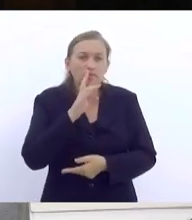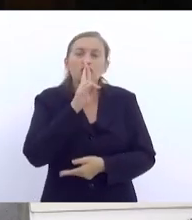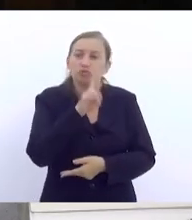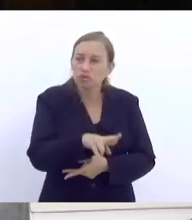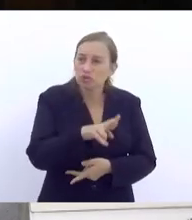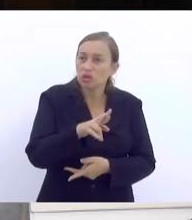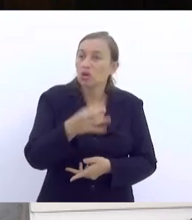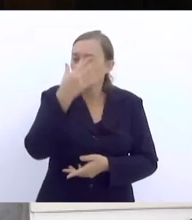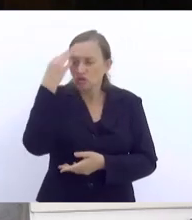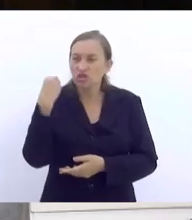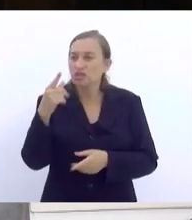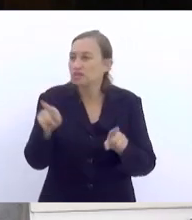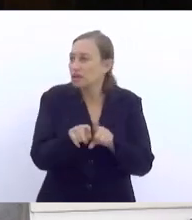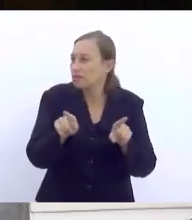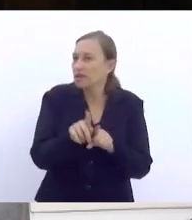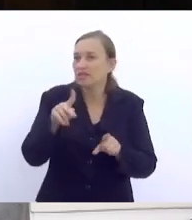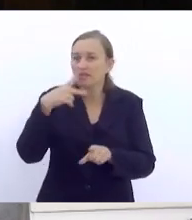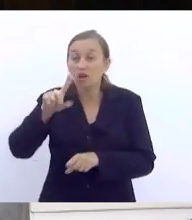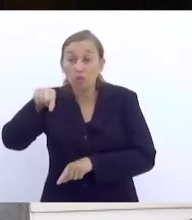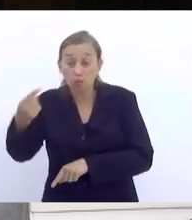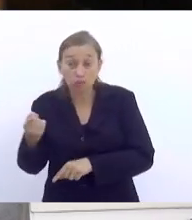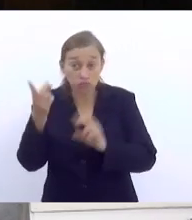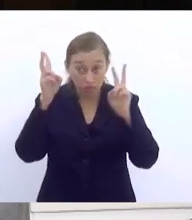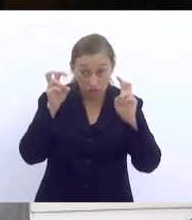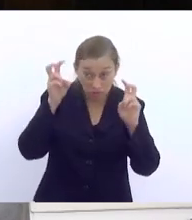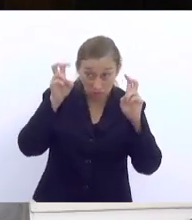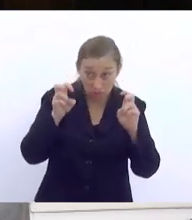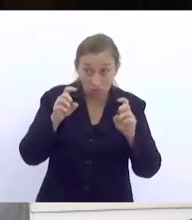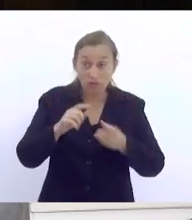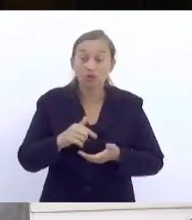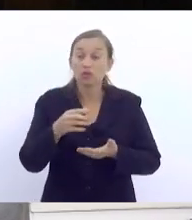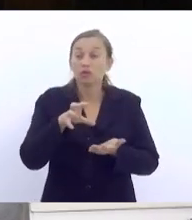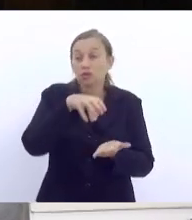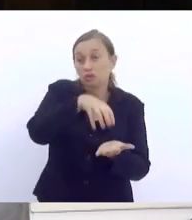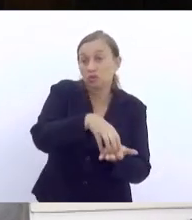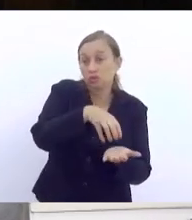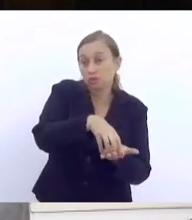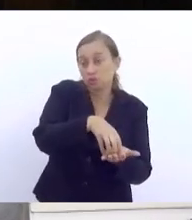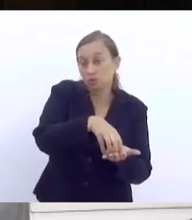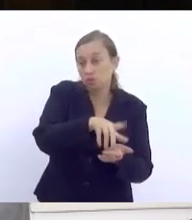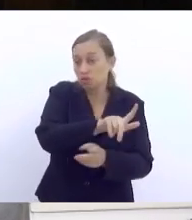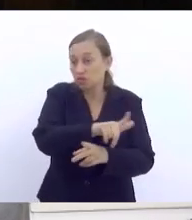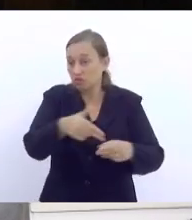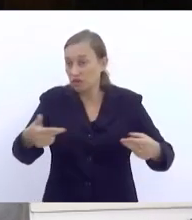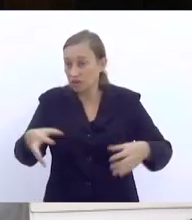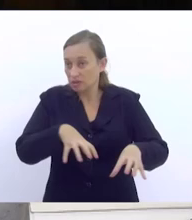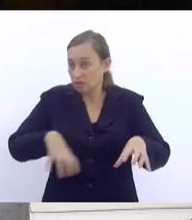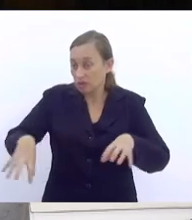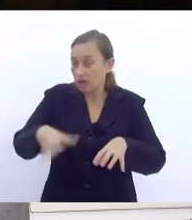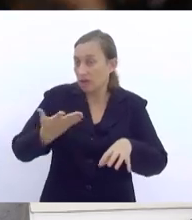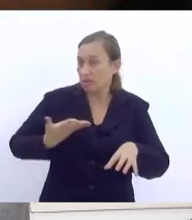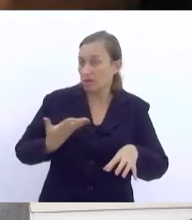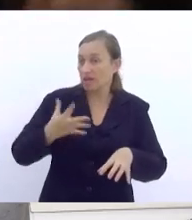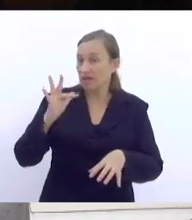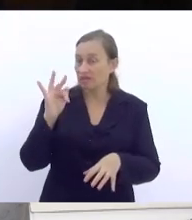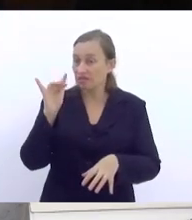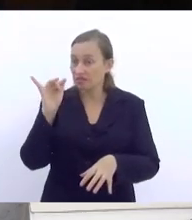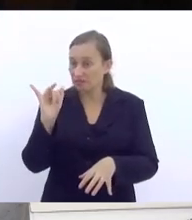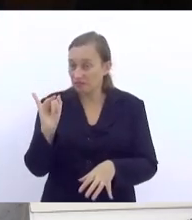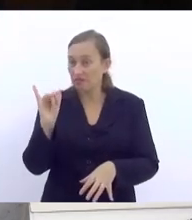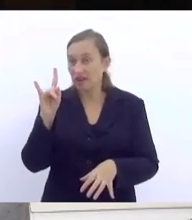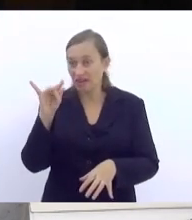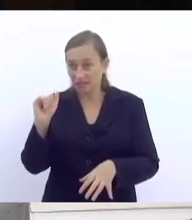Eu esqueci também de falar uma outra questão, que lá no núcleo interdisciplinar, junto com a minha colega Flávia, que está aqui,